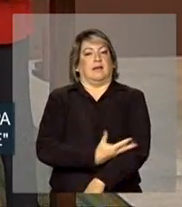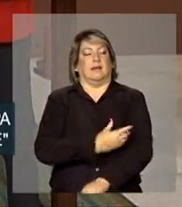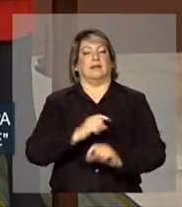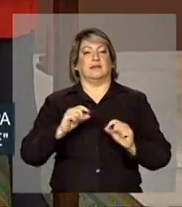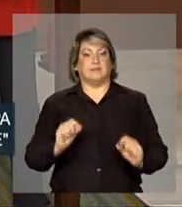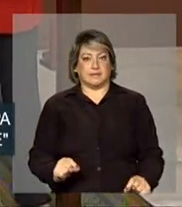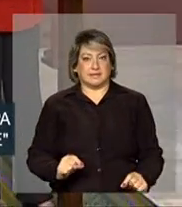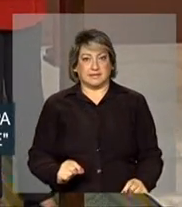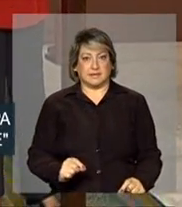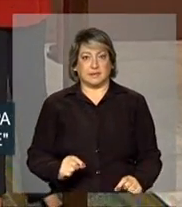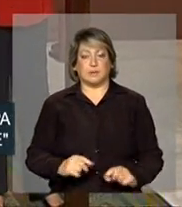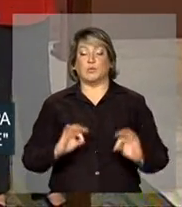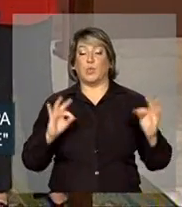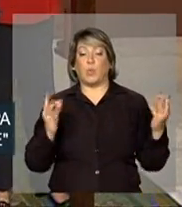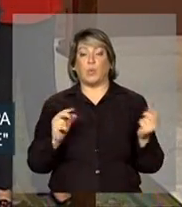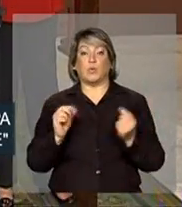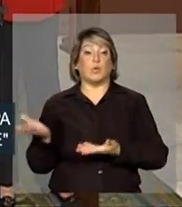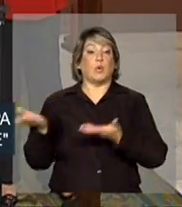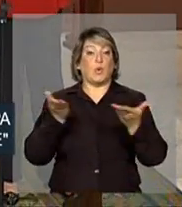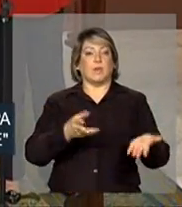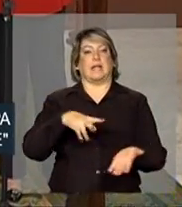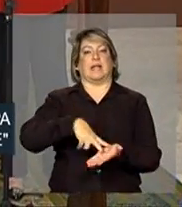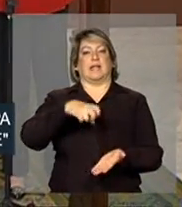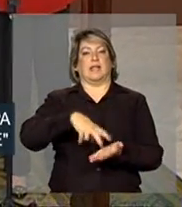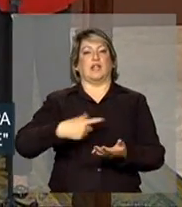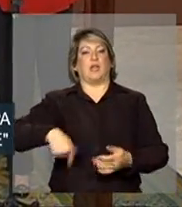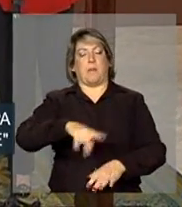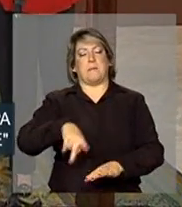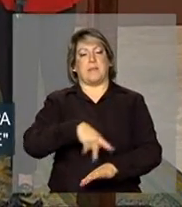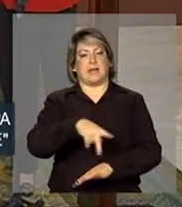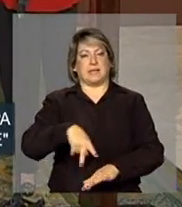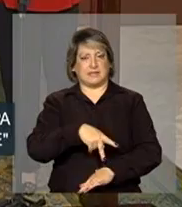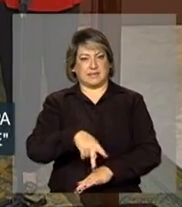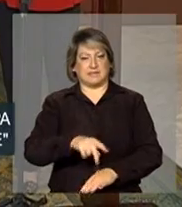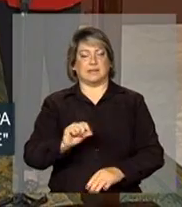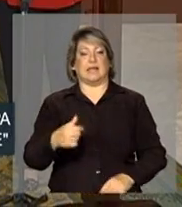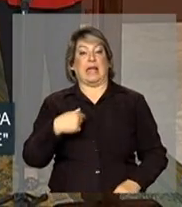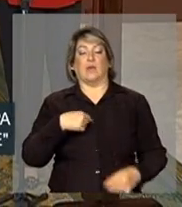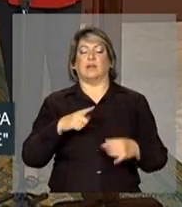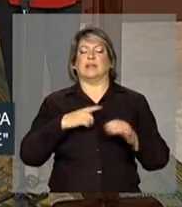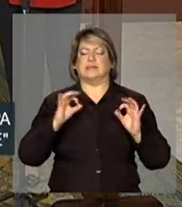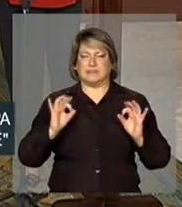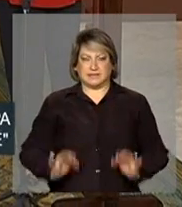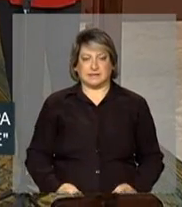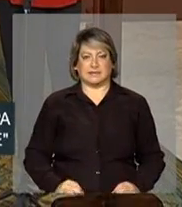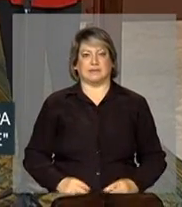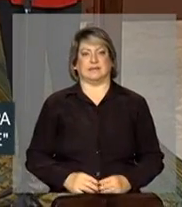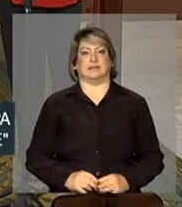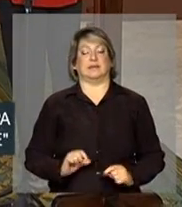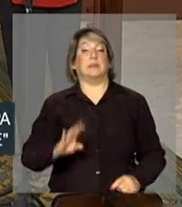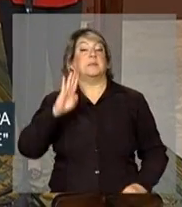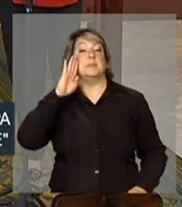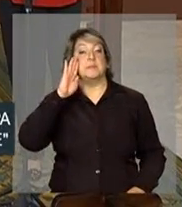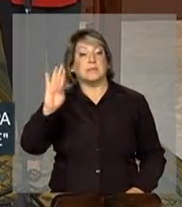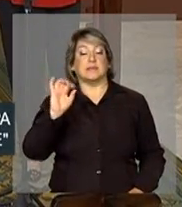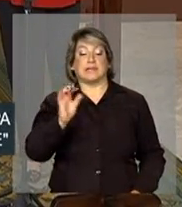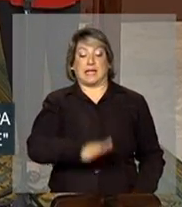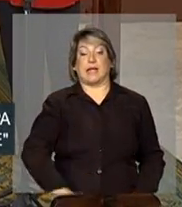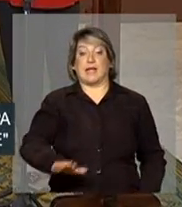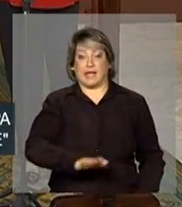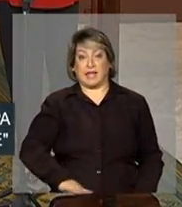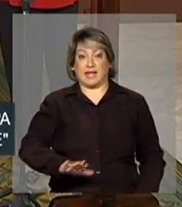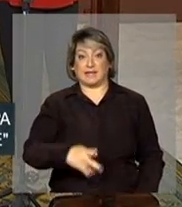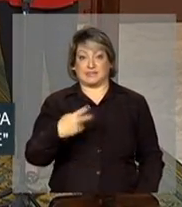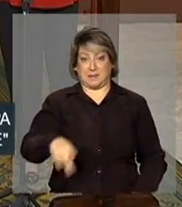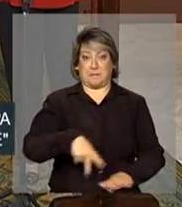tudo que trouxe de alegria para o nosso país. E eu tenho certeza que, principalmente, as crianças